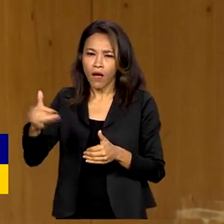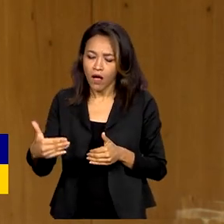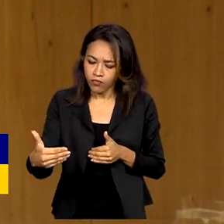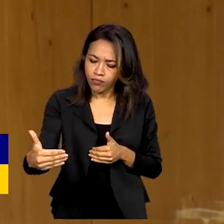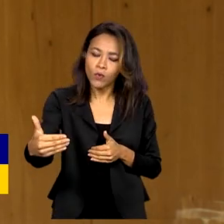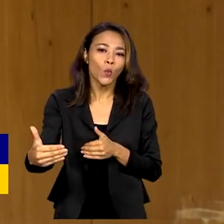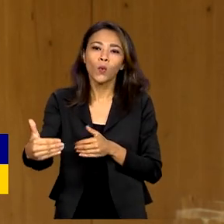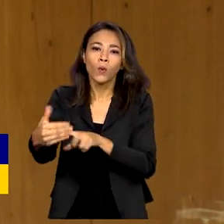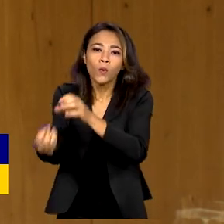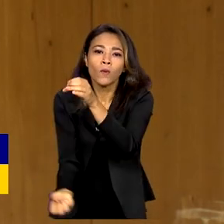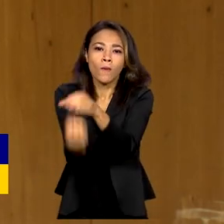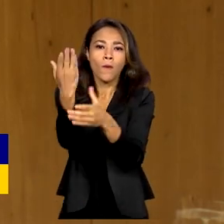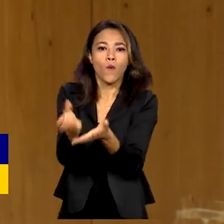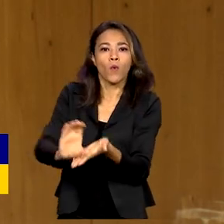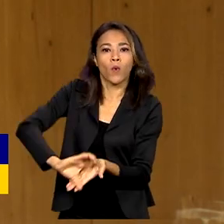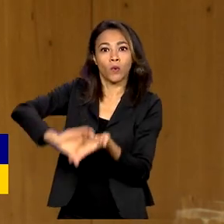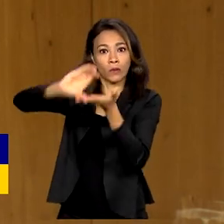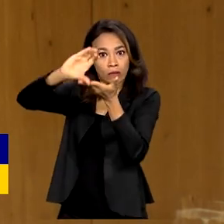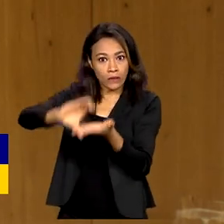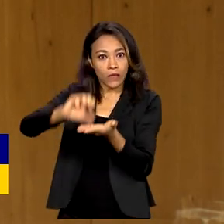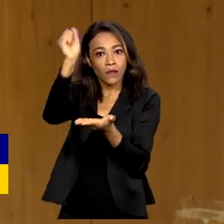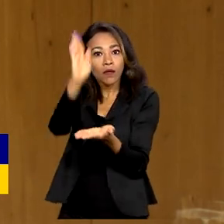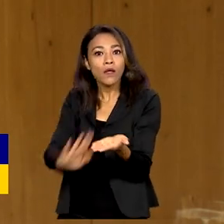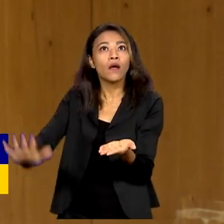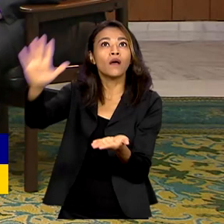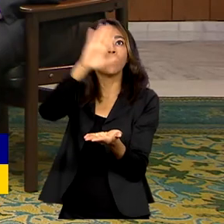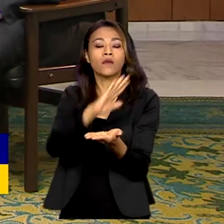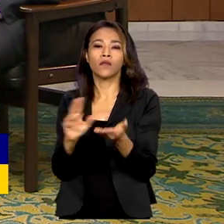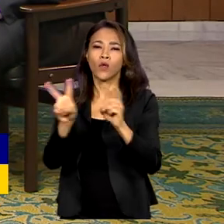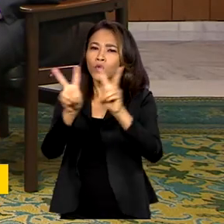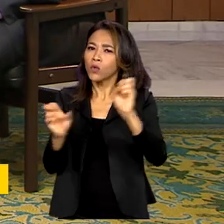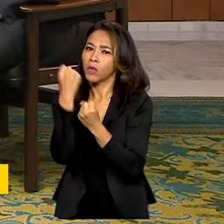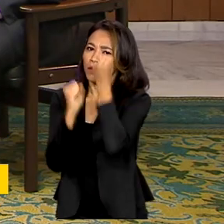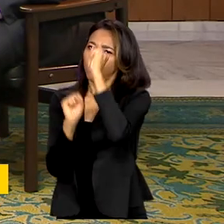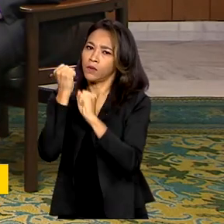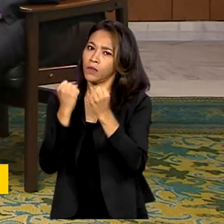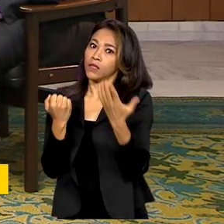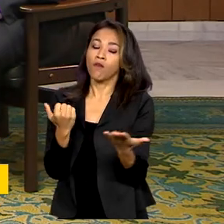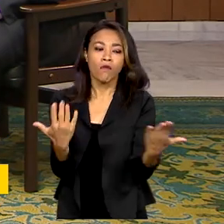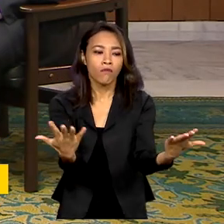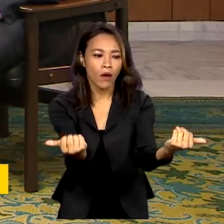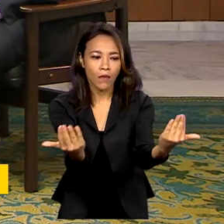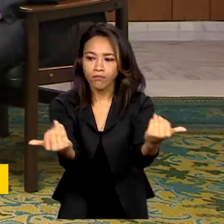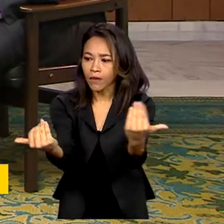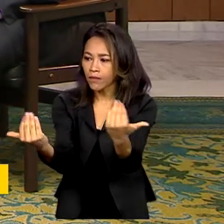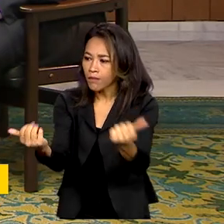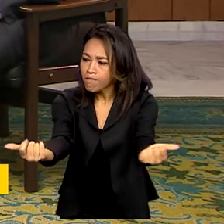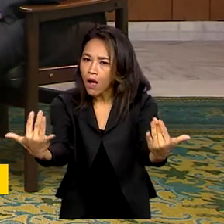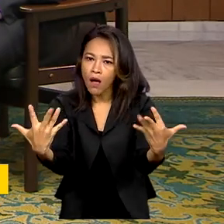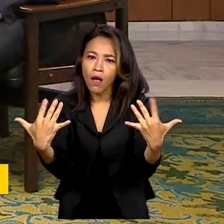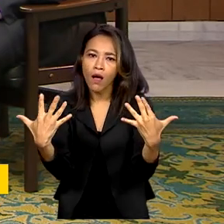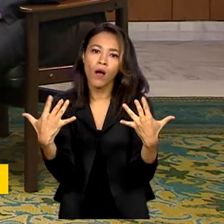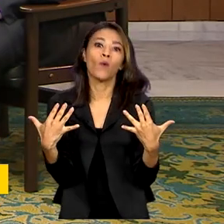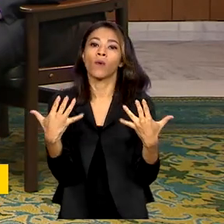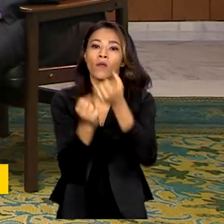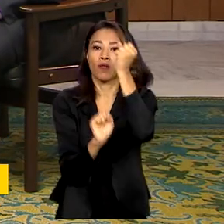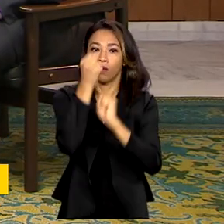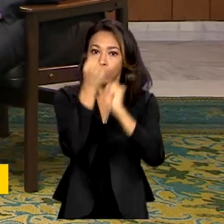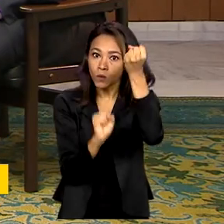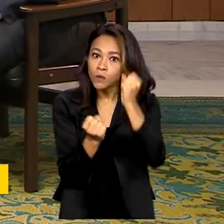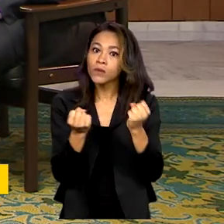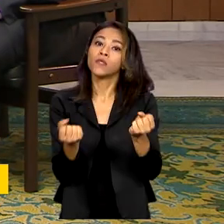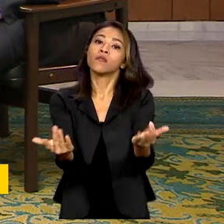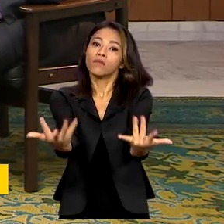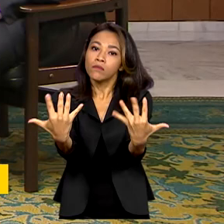Nacional do Desenvolvimento Industrial. Então, vamos chamar todos os setores da indústria e da